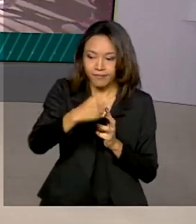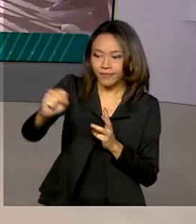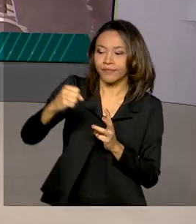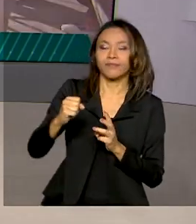fim de abril.